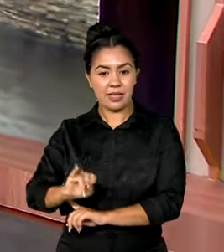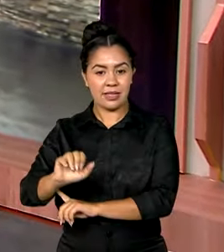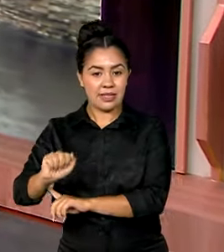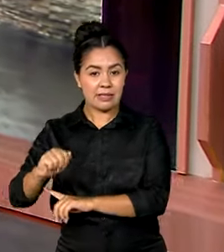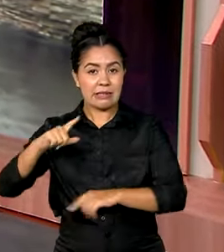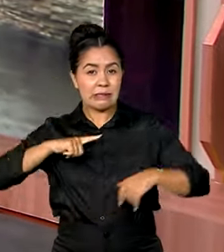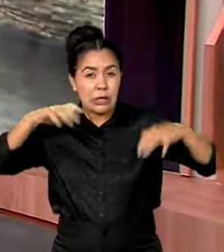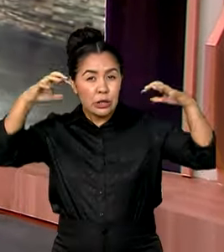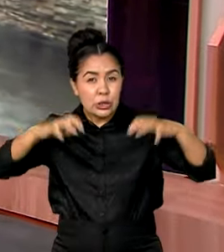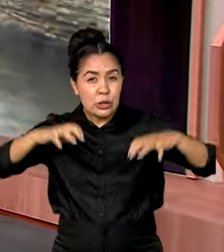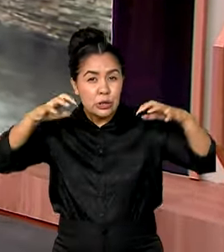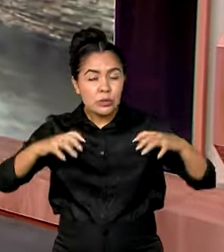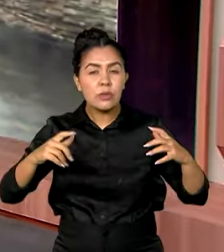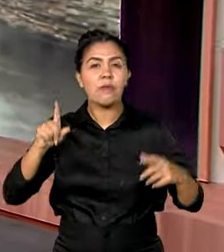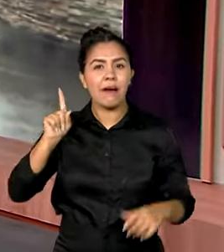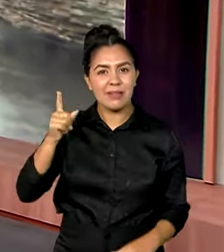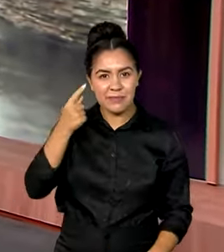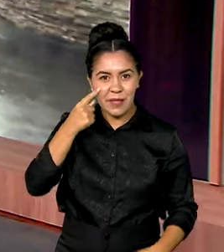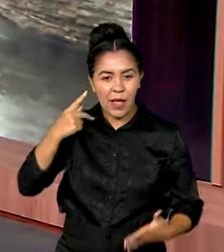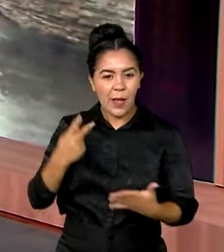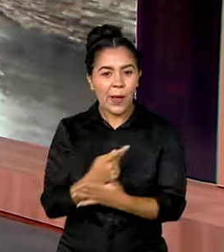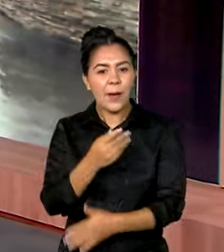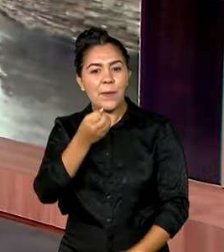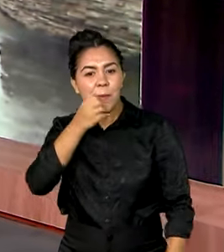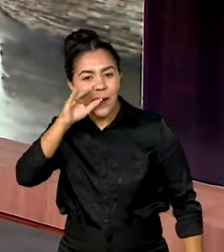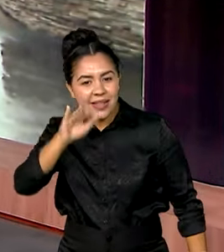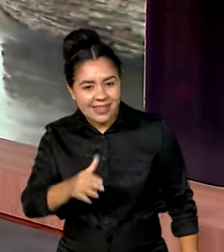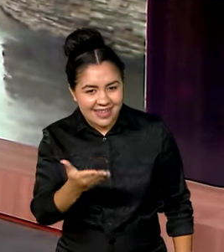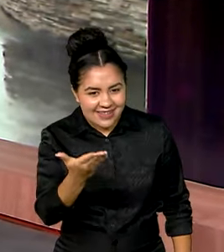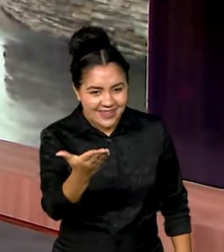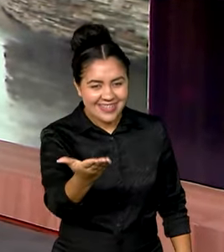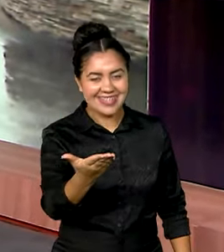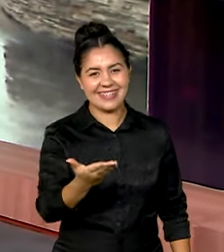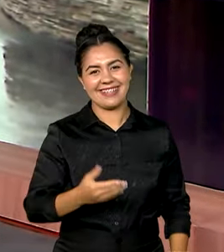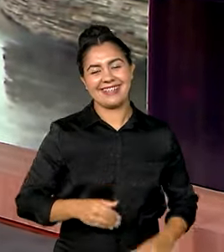e tem as informações para a gente. Bom dia, boa tarde para você, Jéssica.